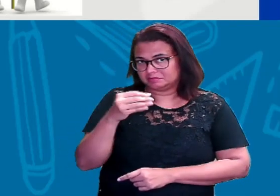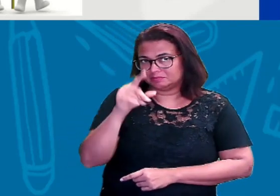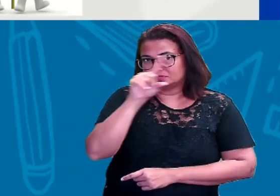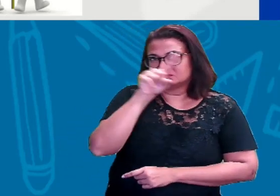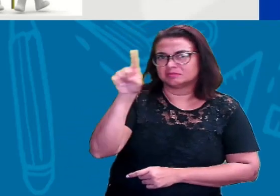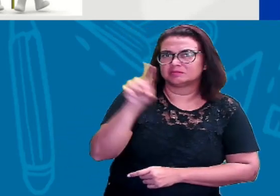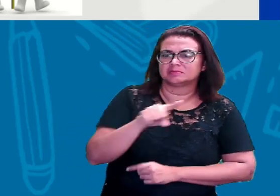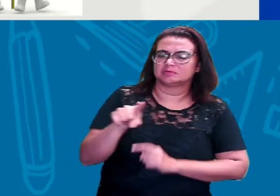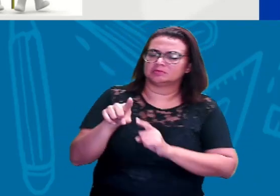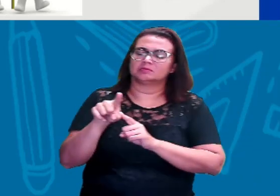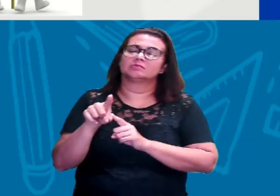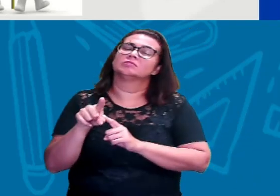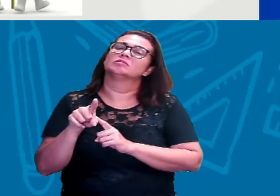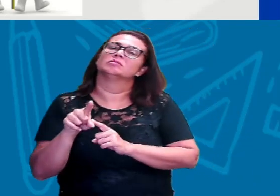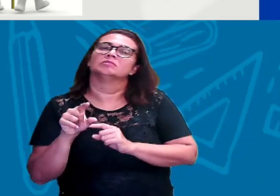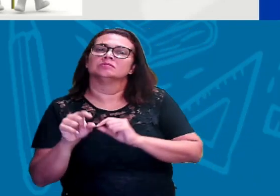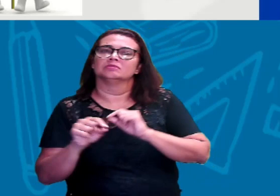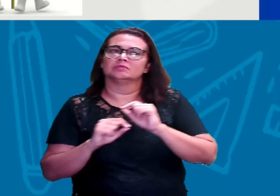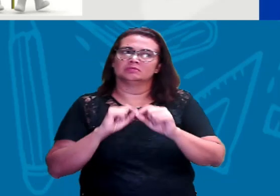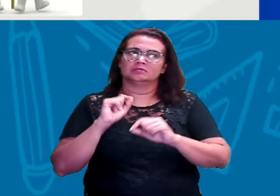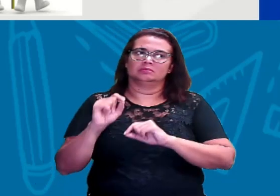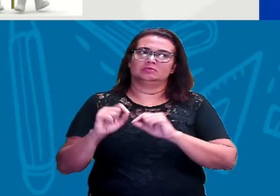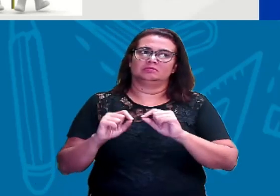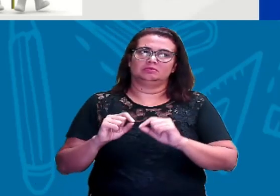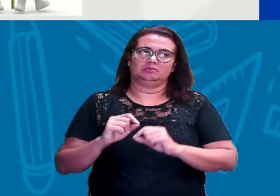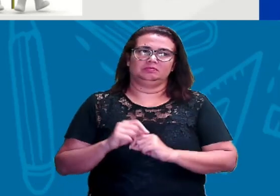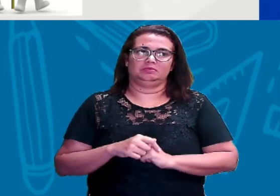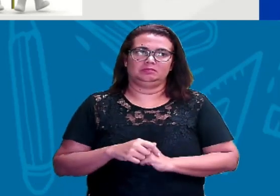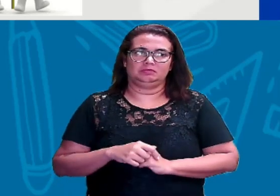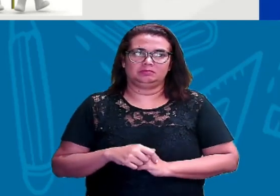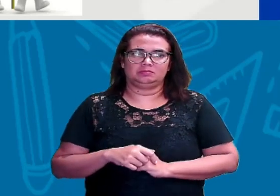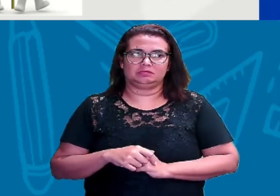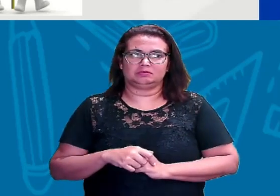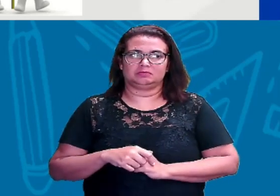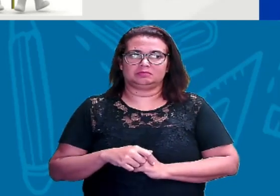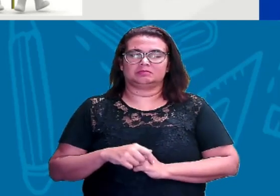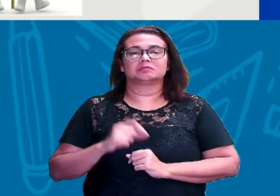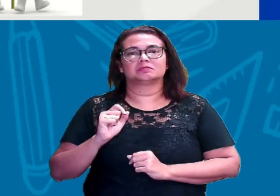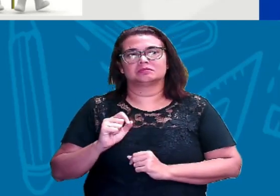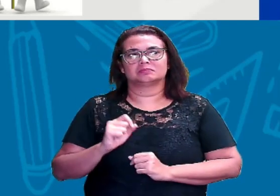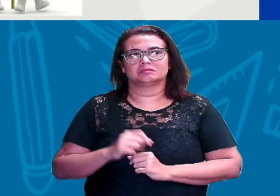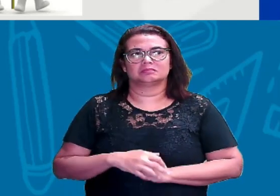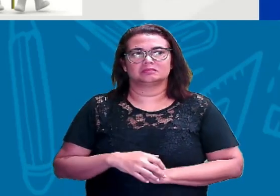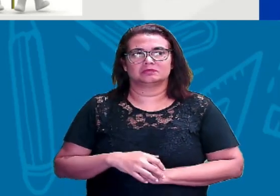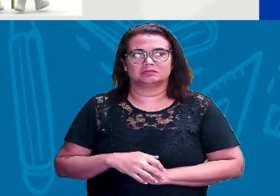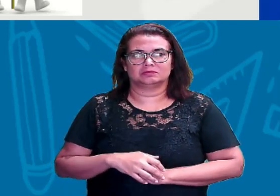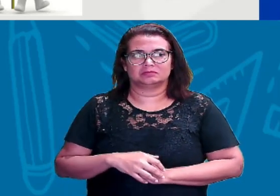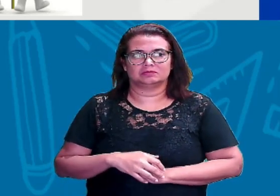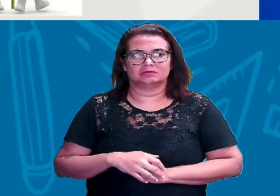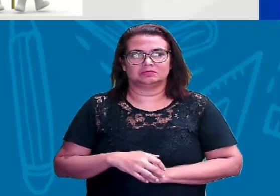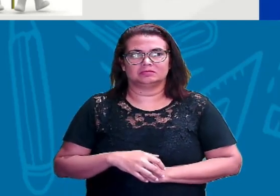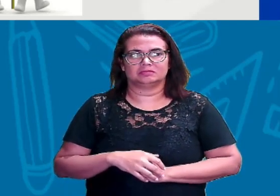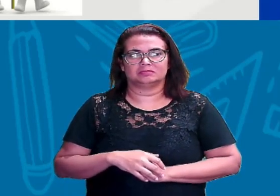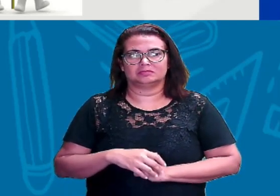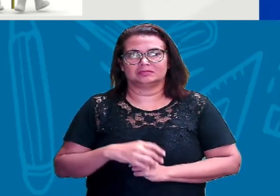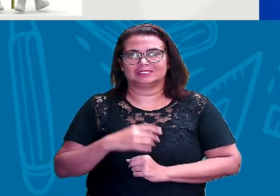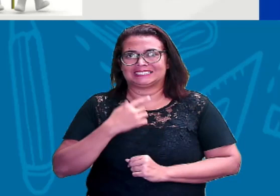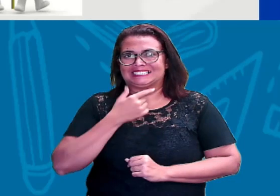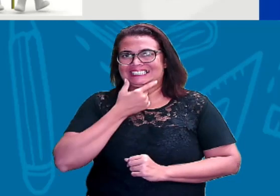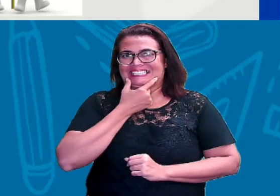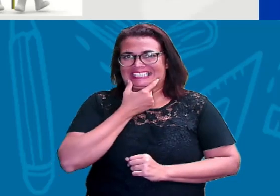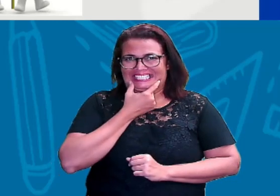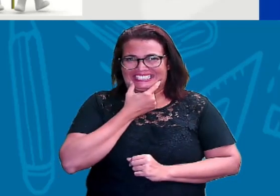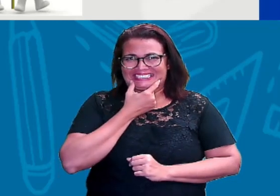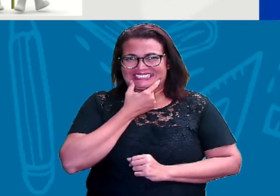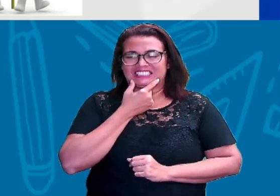Por que a letra Z? Porque a gente tem aí, o Z pode ser com o som ZI ou com o som ZED. ZED.